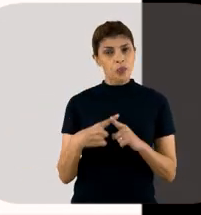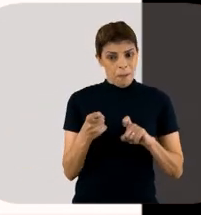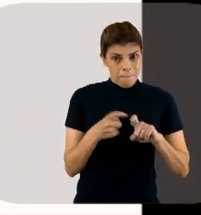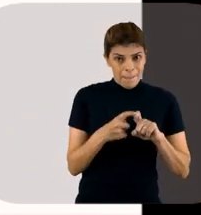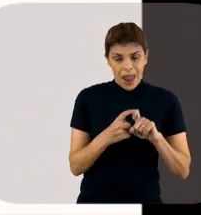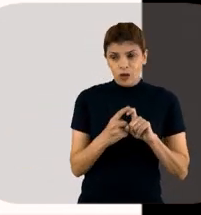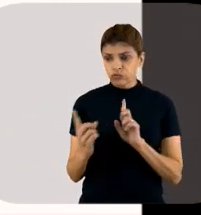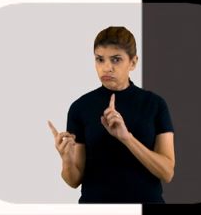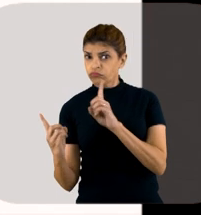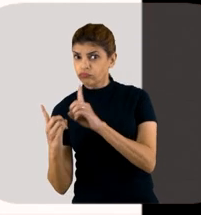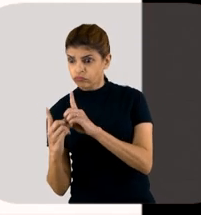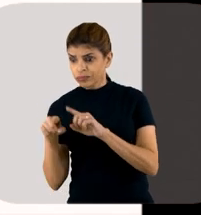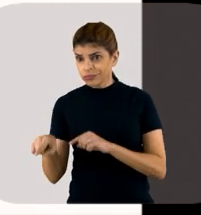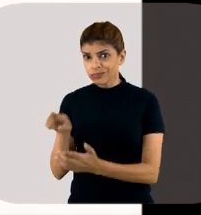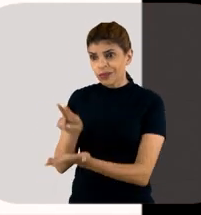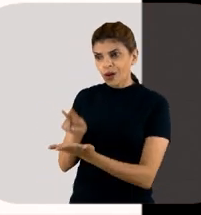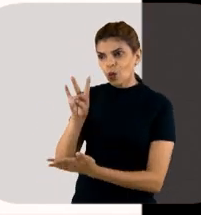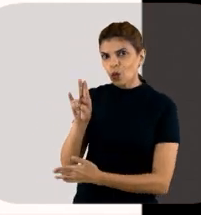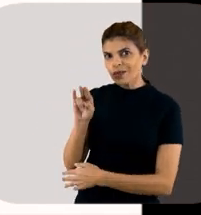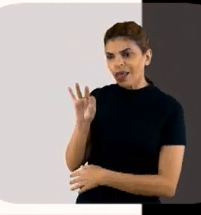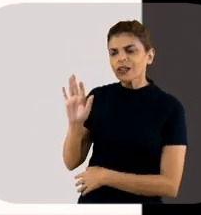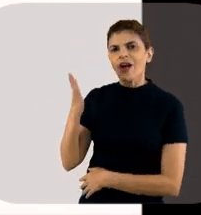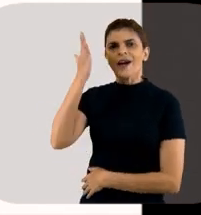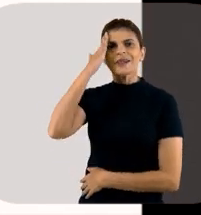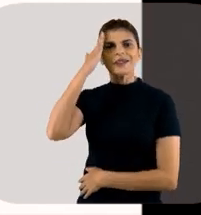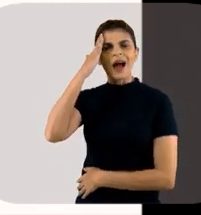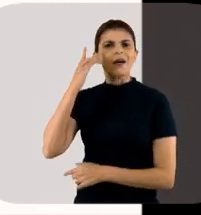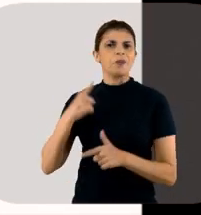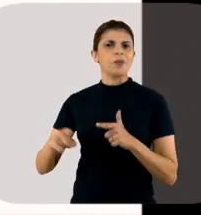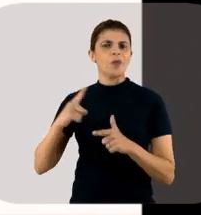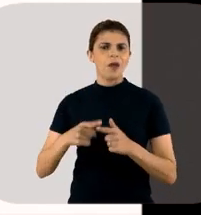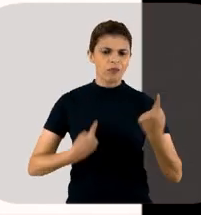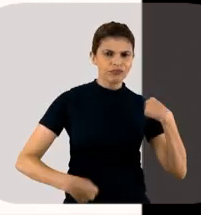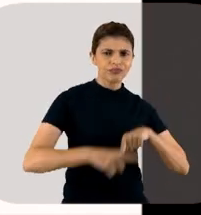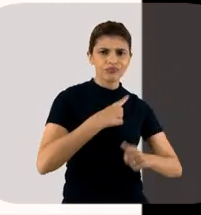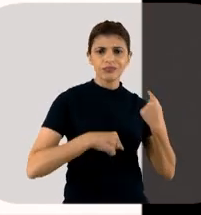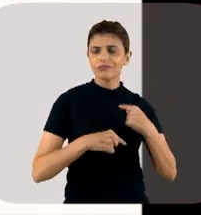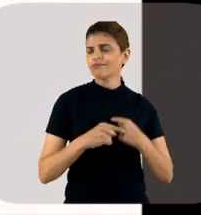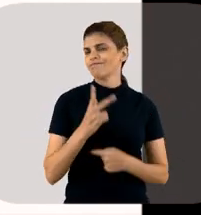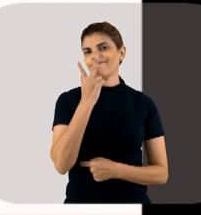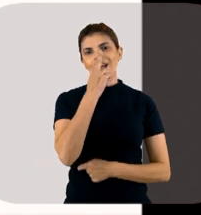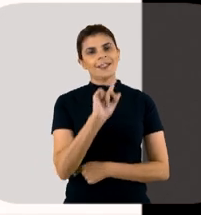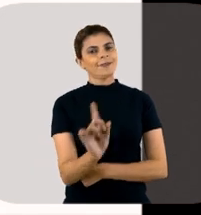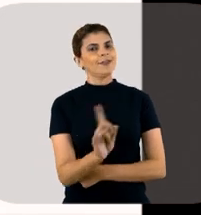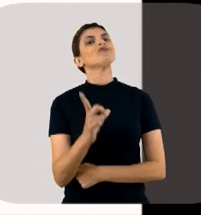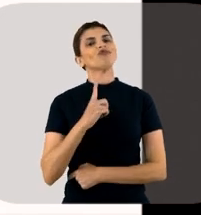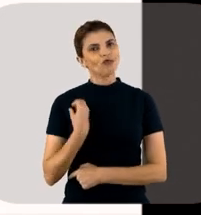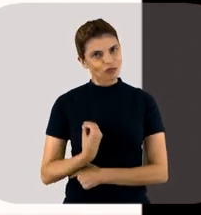A gente tirou no novo conceito a disfunção orgânica? Pois eu acho que não.